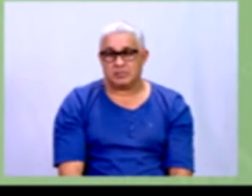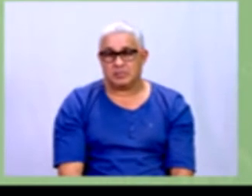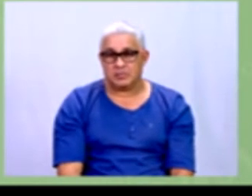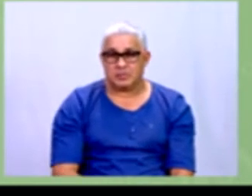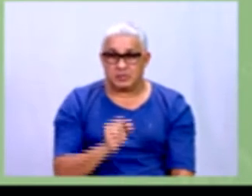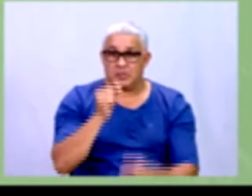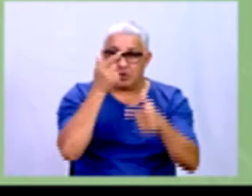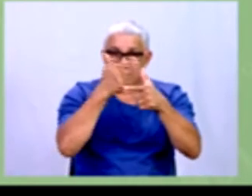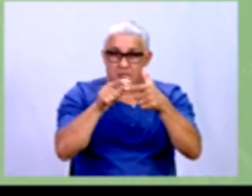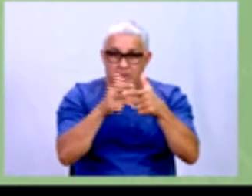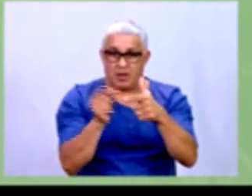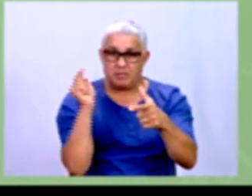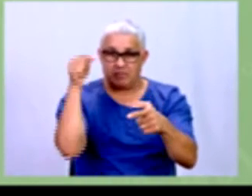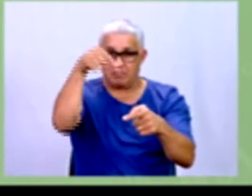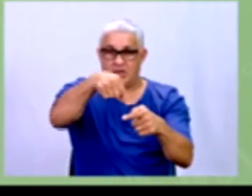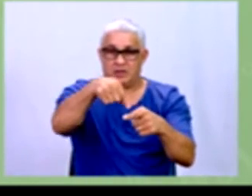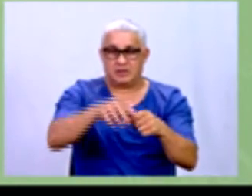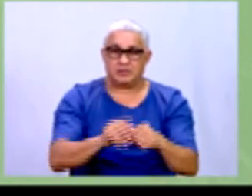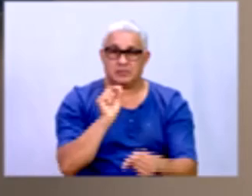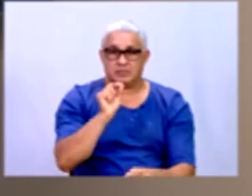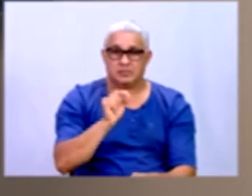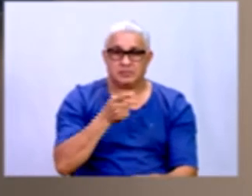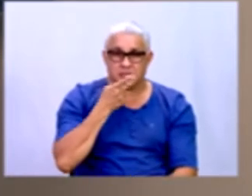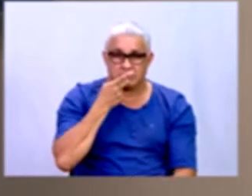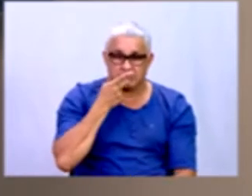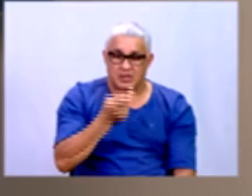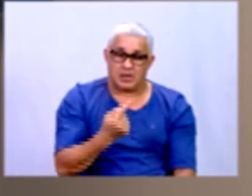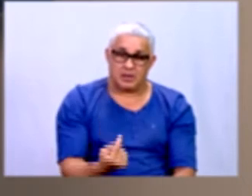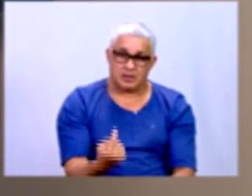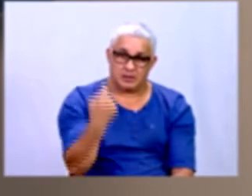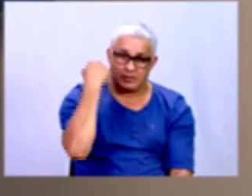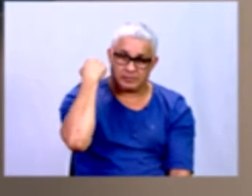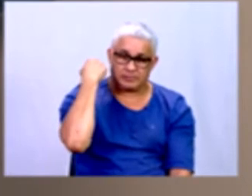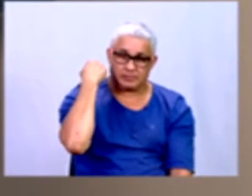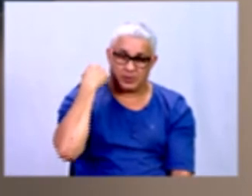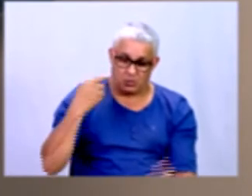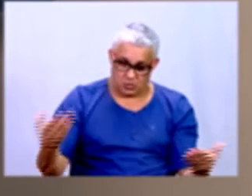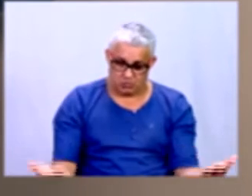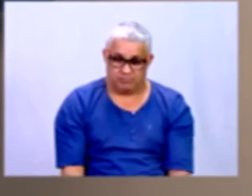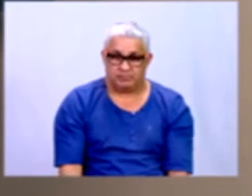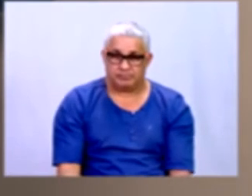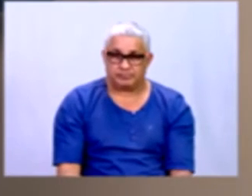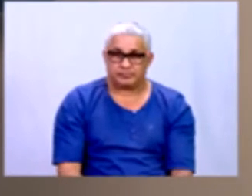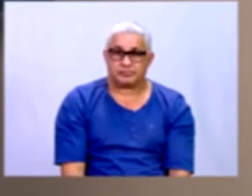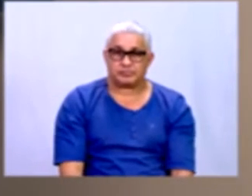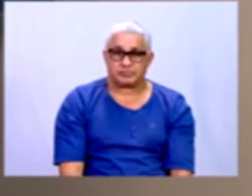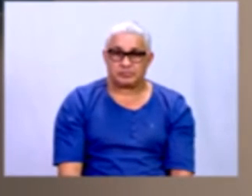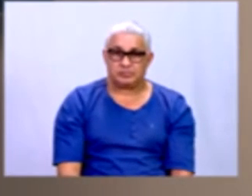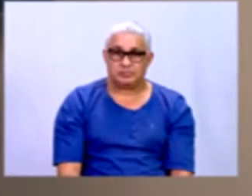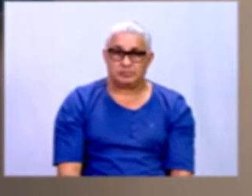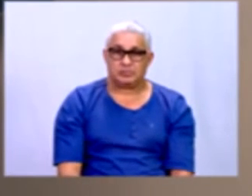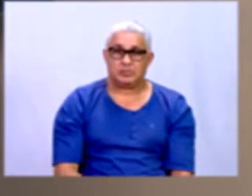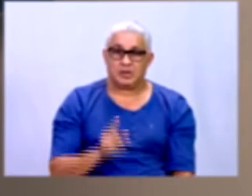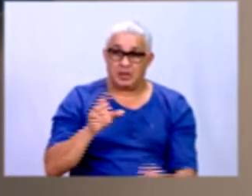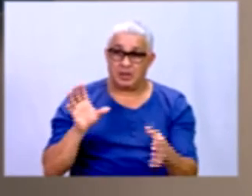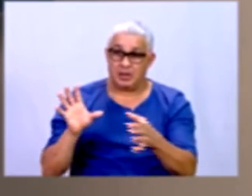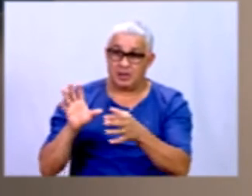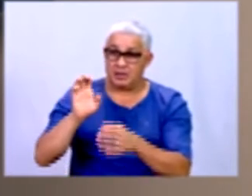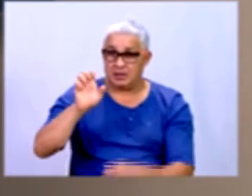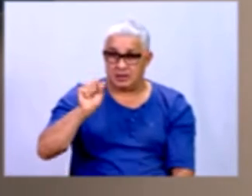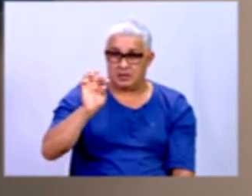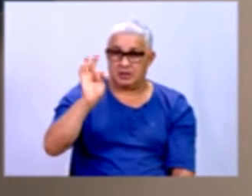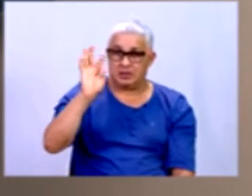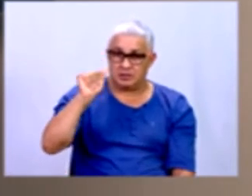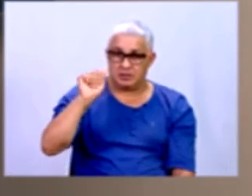problema, tá? Então, como nós falamos na aula de hoje, a estatística é um conjunto